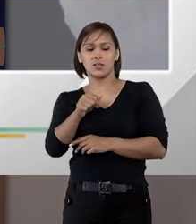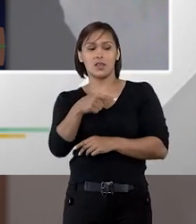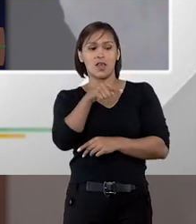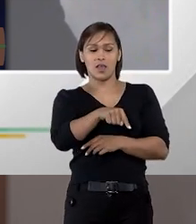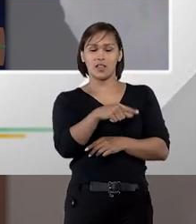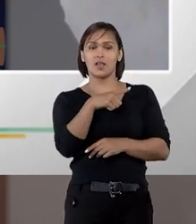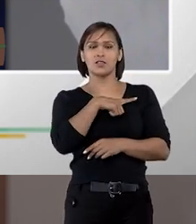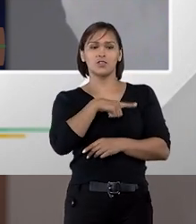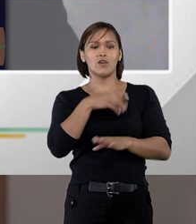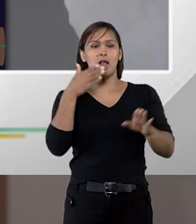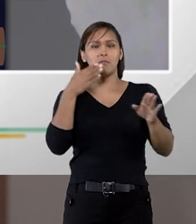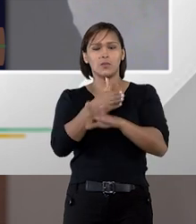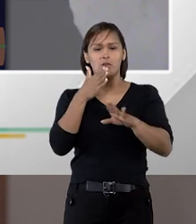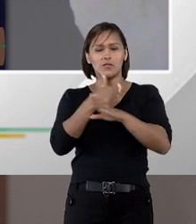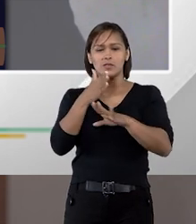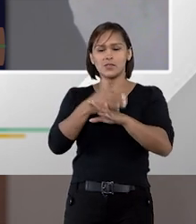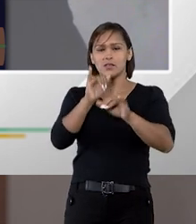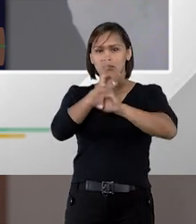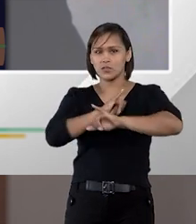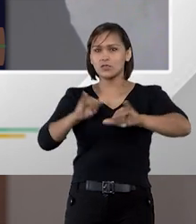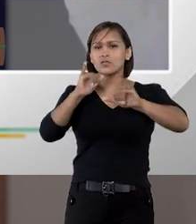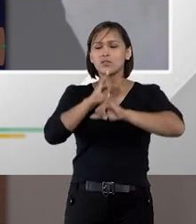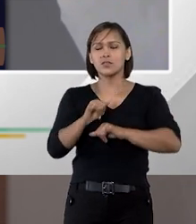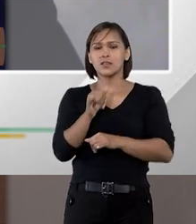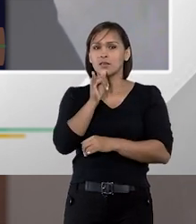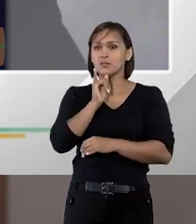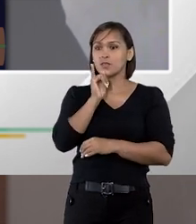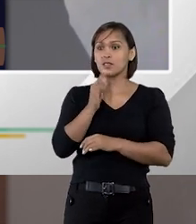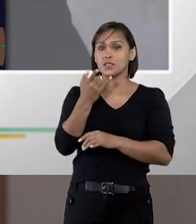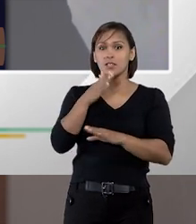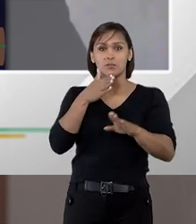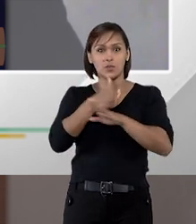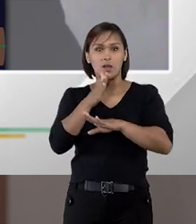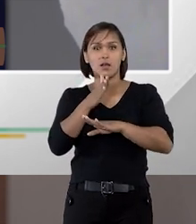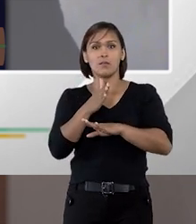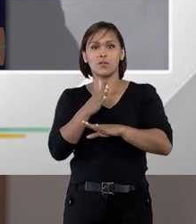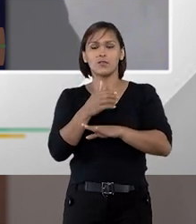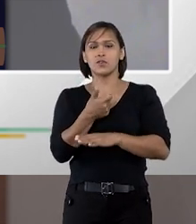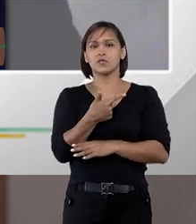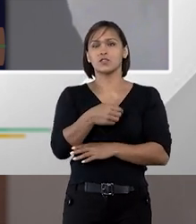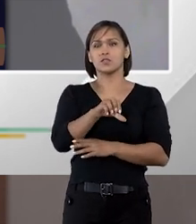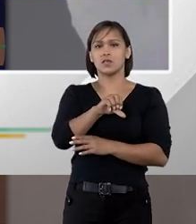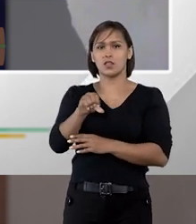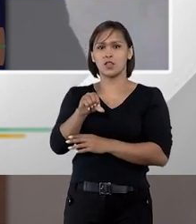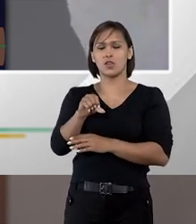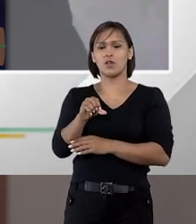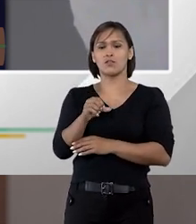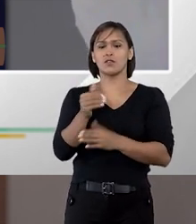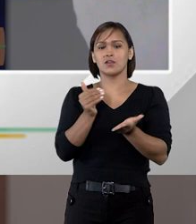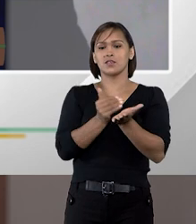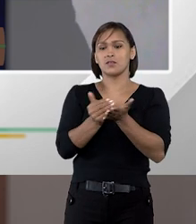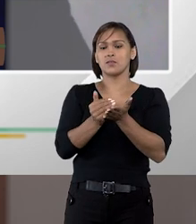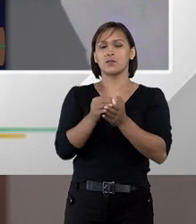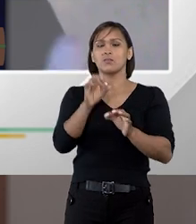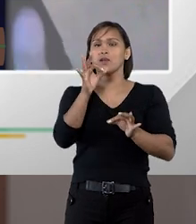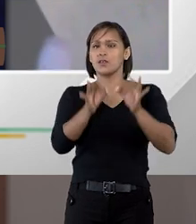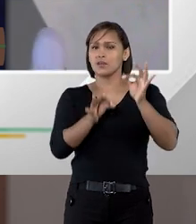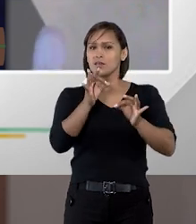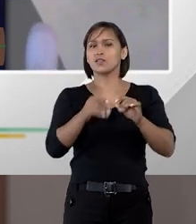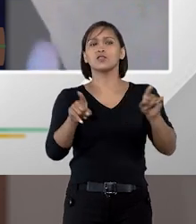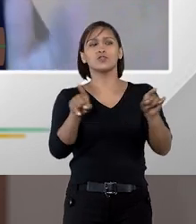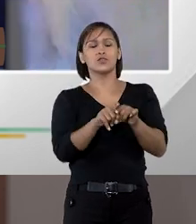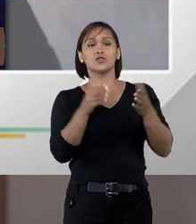tivemos ali a aprovação de alguns enunciados por exemplo o enunciado 19 dessa primeira jornada